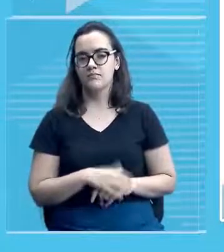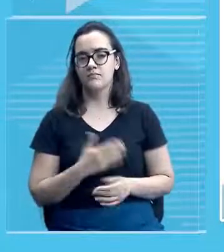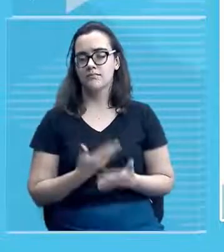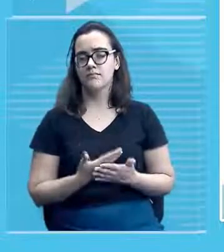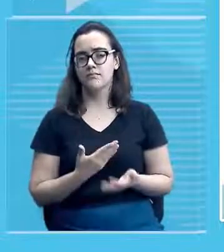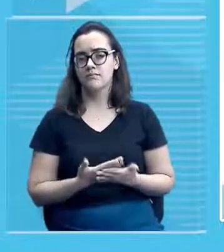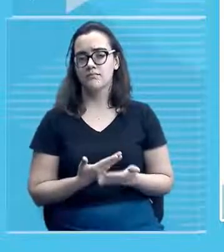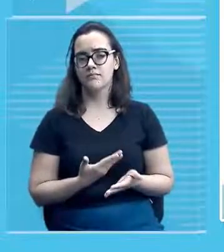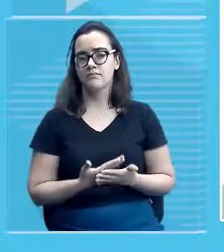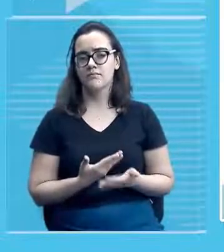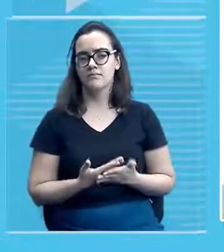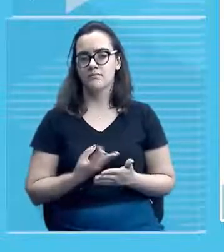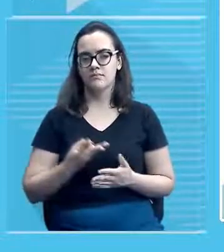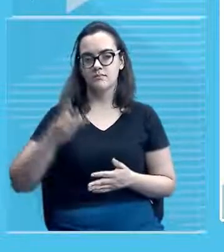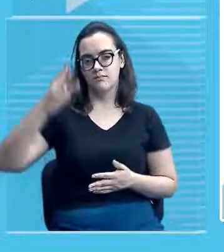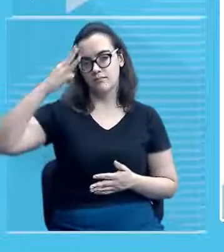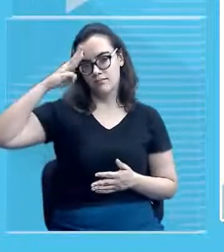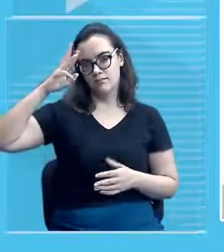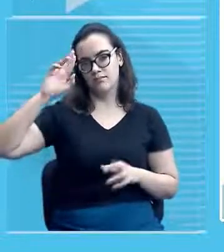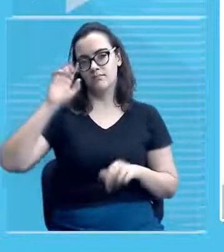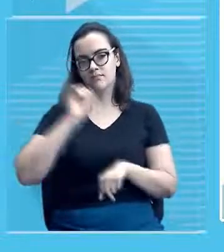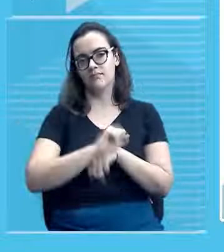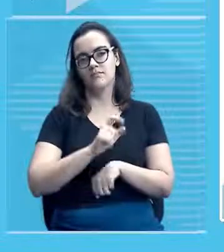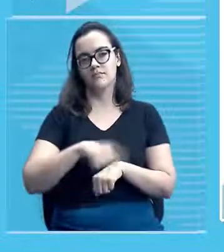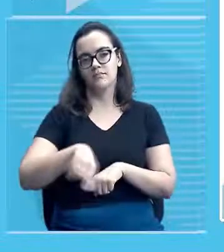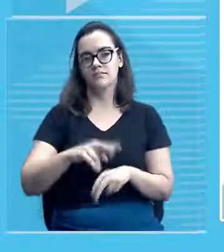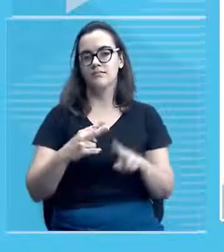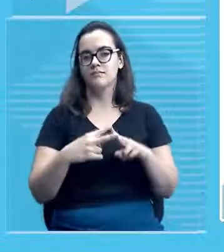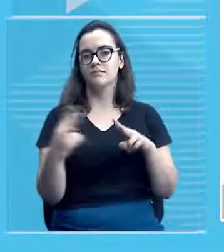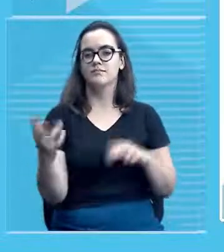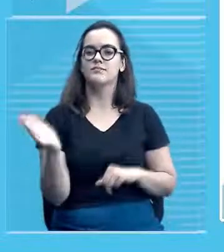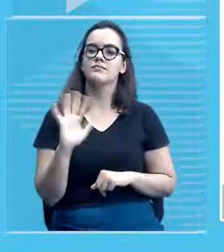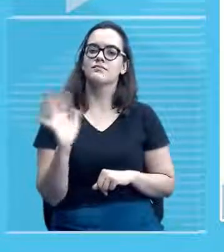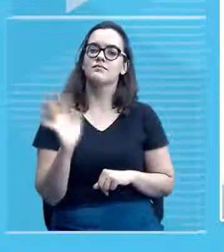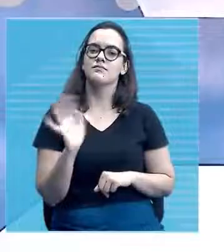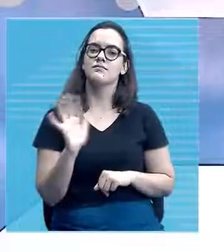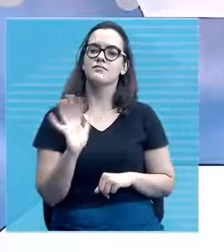aula que vai ocorrer na terça-feira ok galera fiquem com Deus tchau tchau